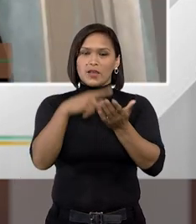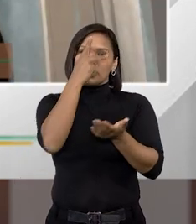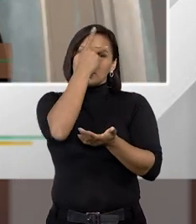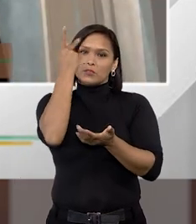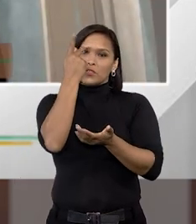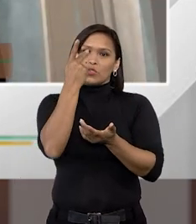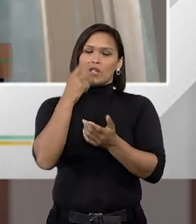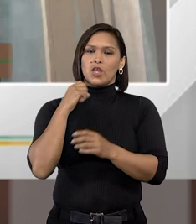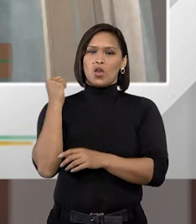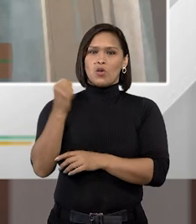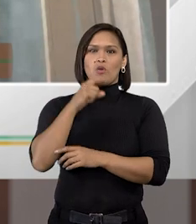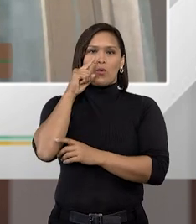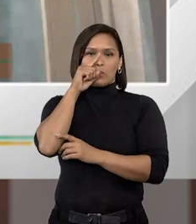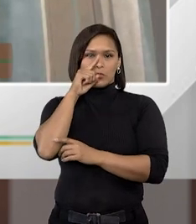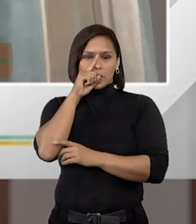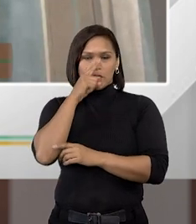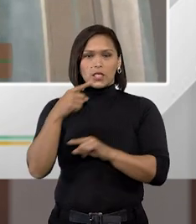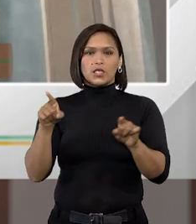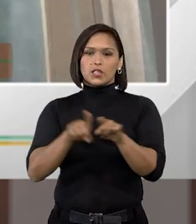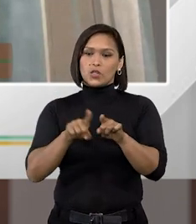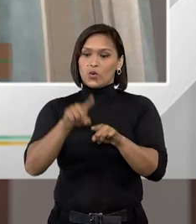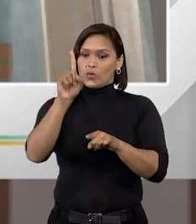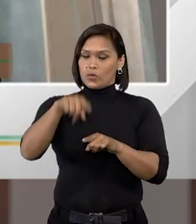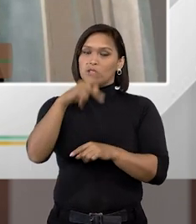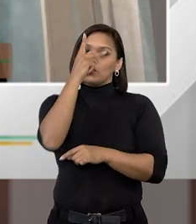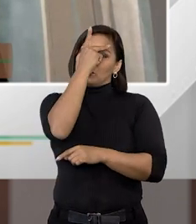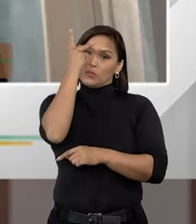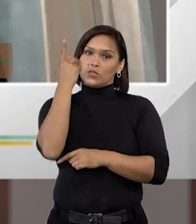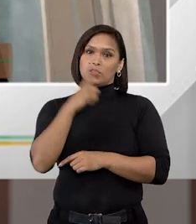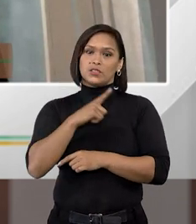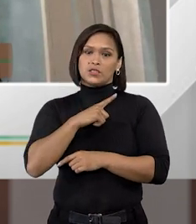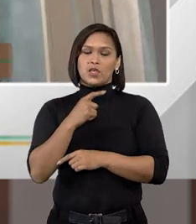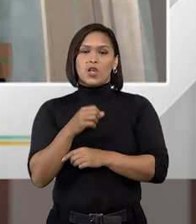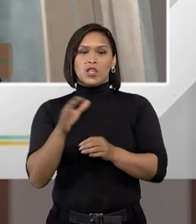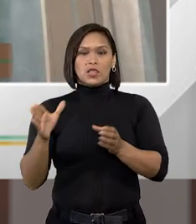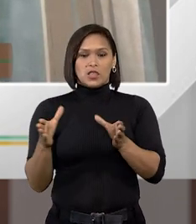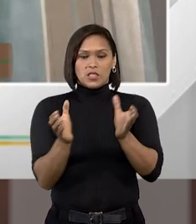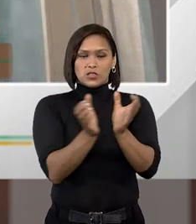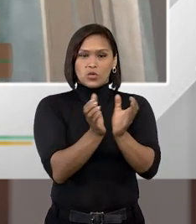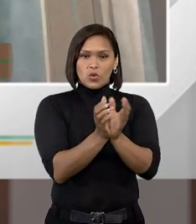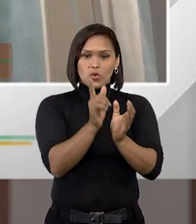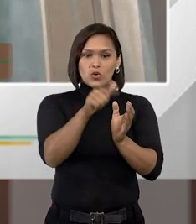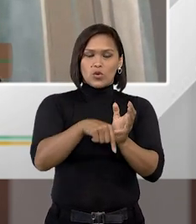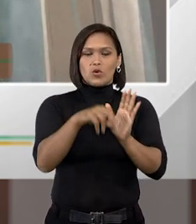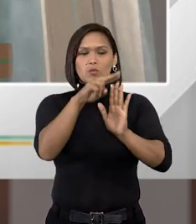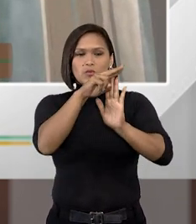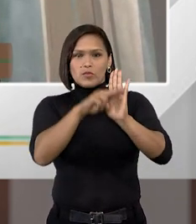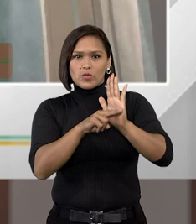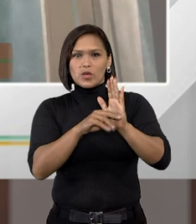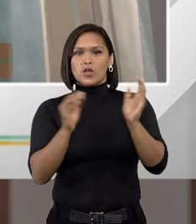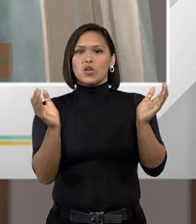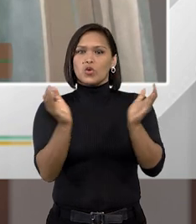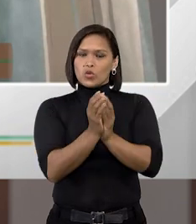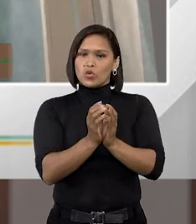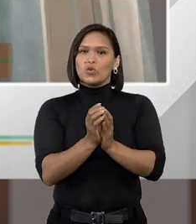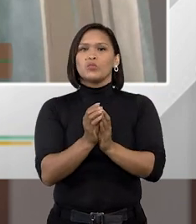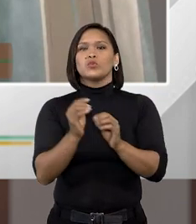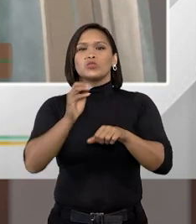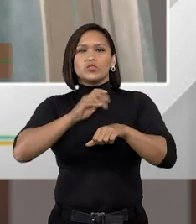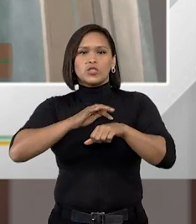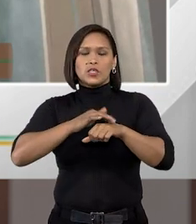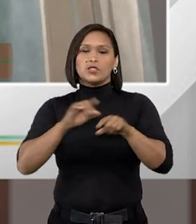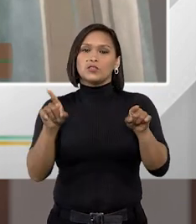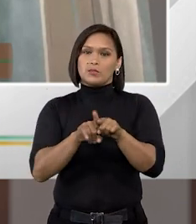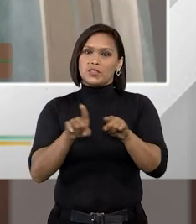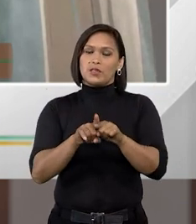com risco as pessoas que estão dentro desse núcleo dentro desse quesito grupo de risco mas